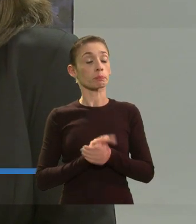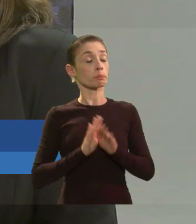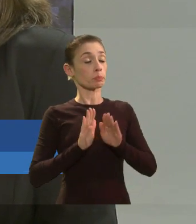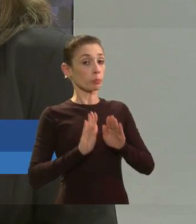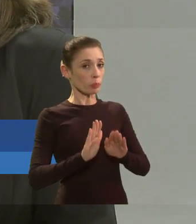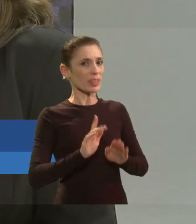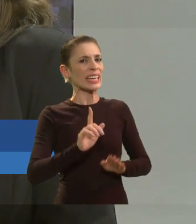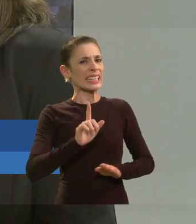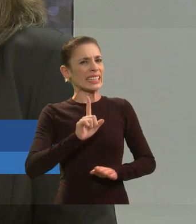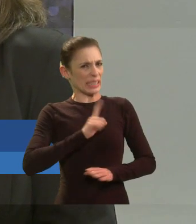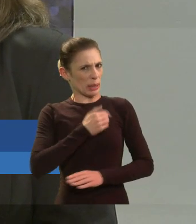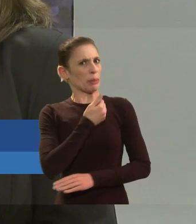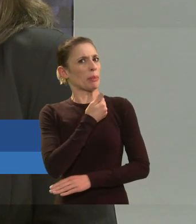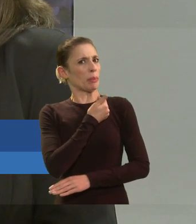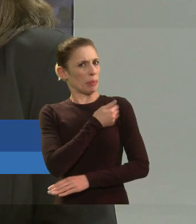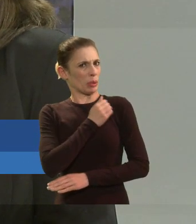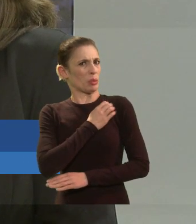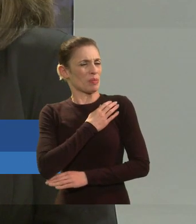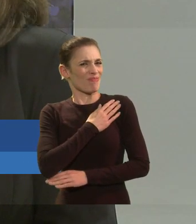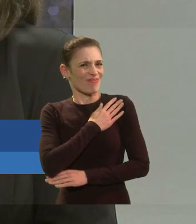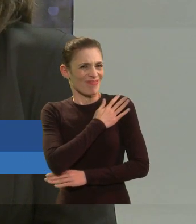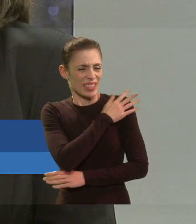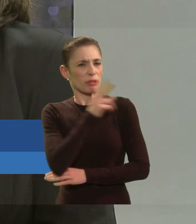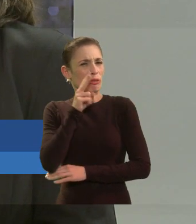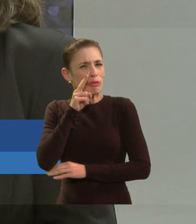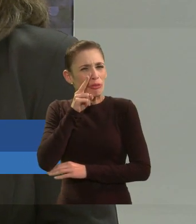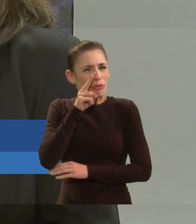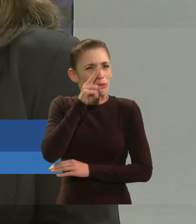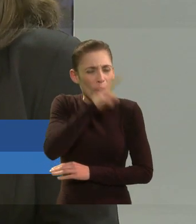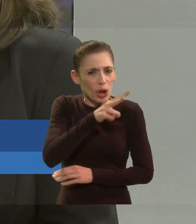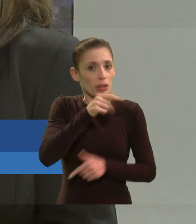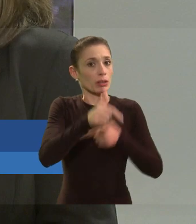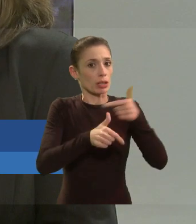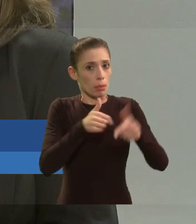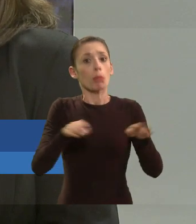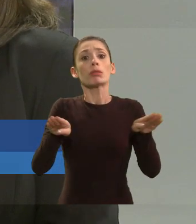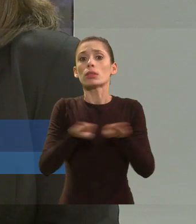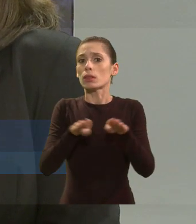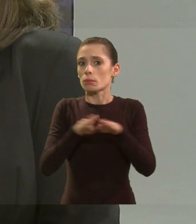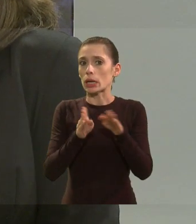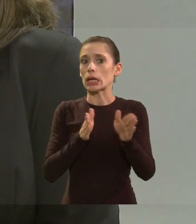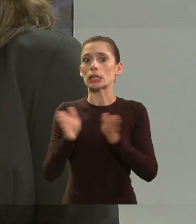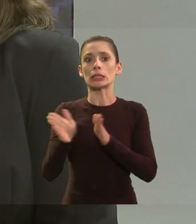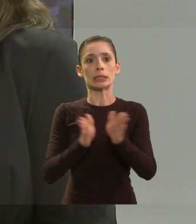muito grande em relação às pessoas com deficiência, também tem a questão da acessibilidade, né,